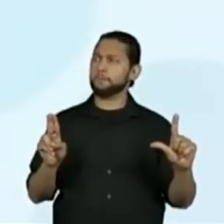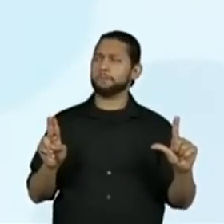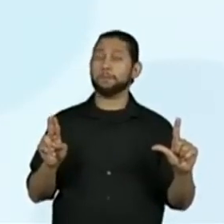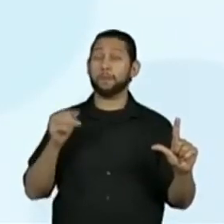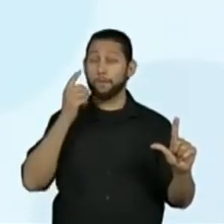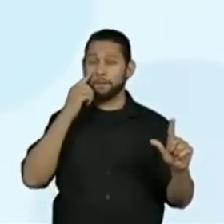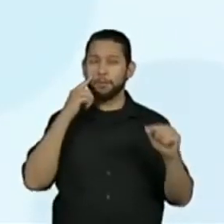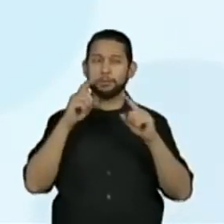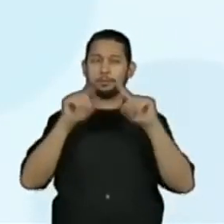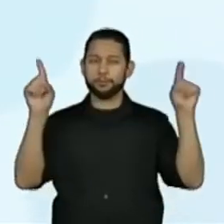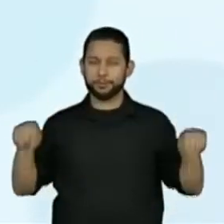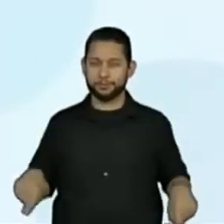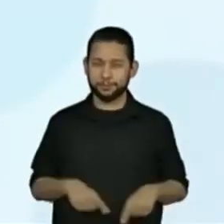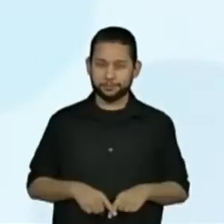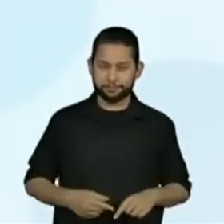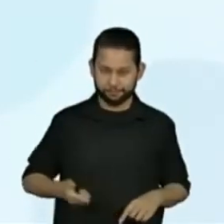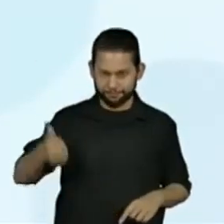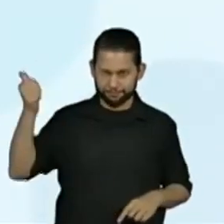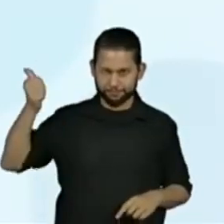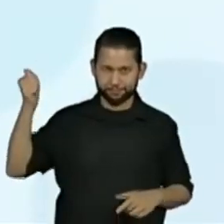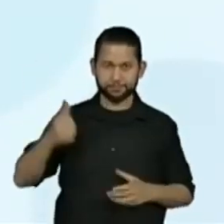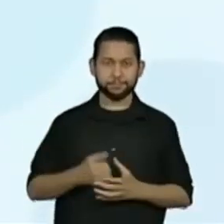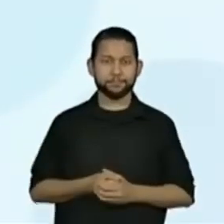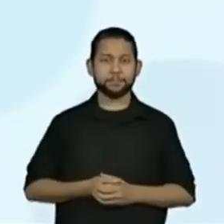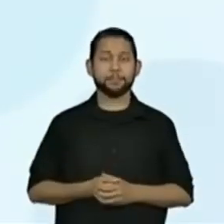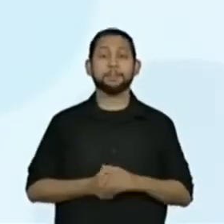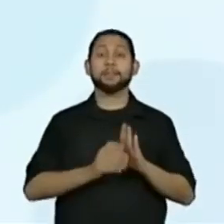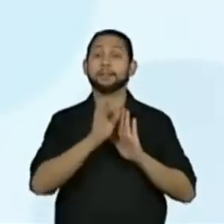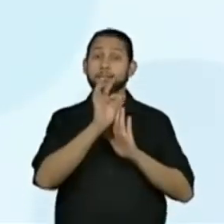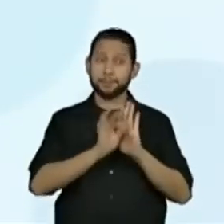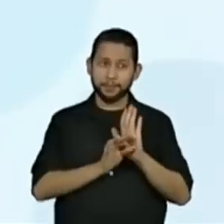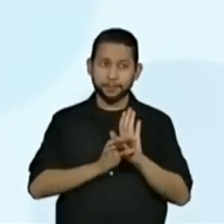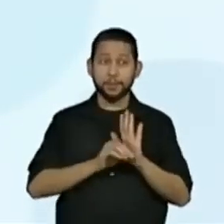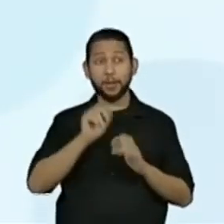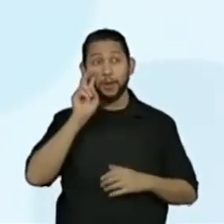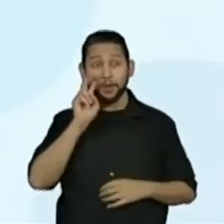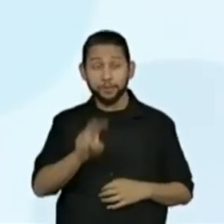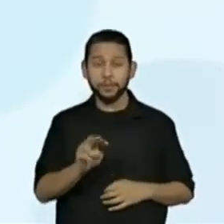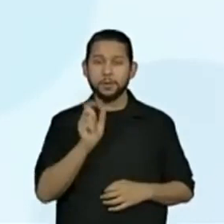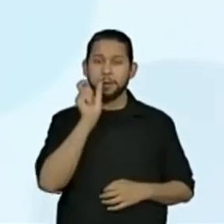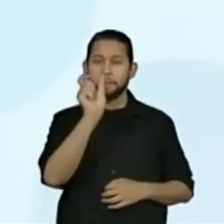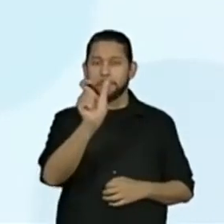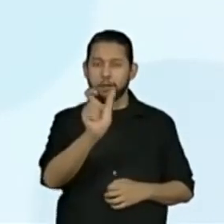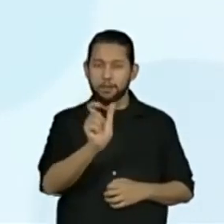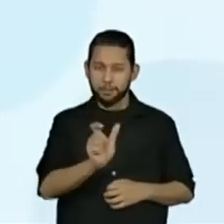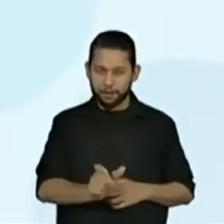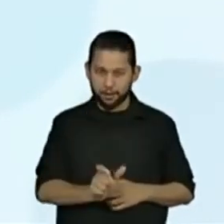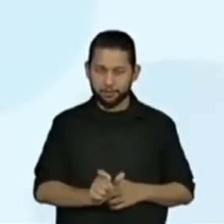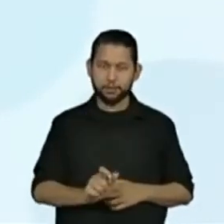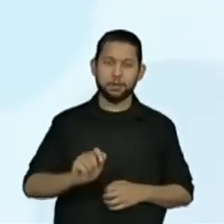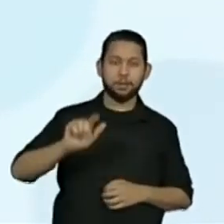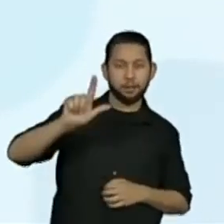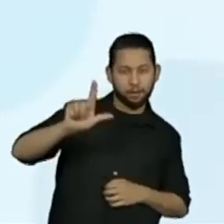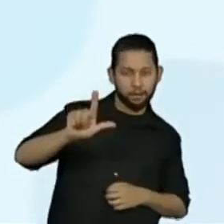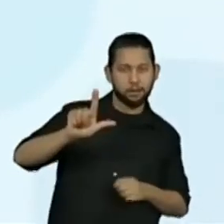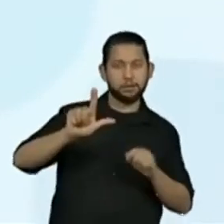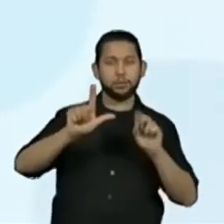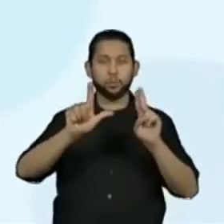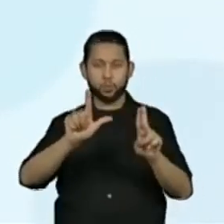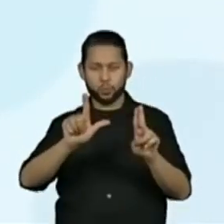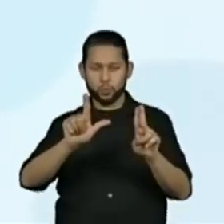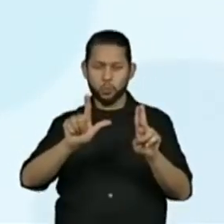ao quadro. Olha só. No texto, observamos que algumas palavras terminam em L e outras